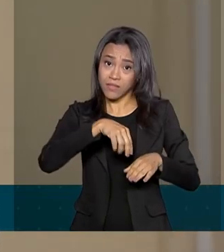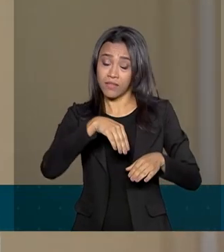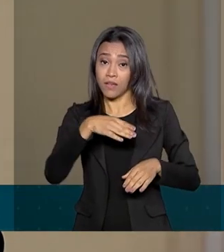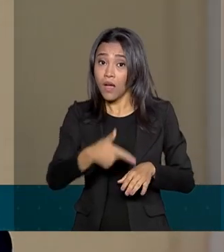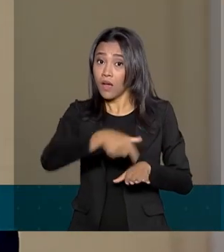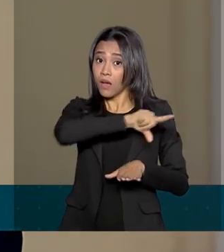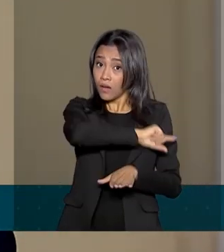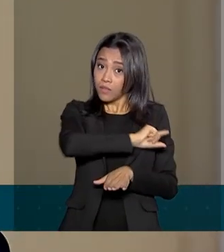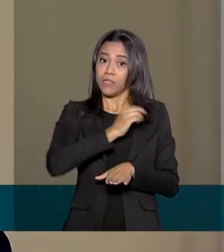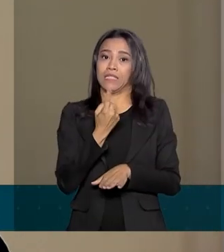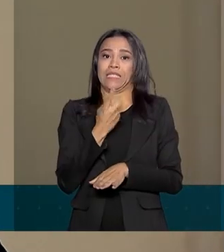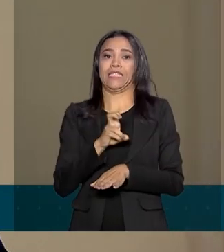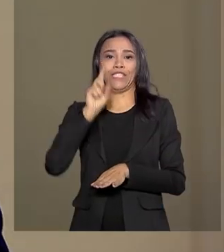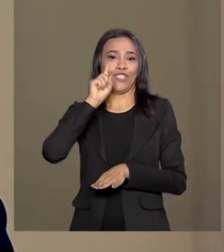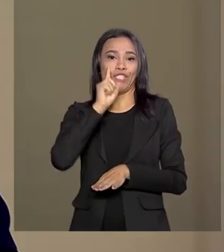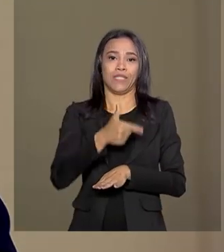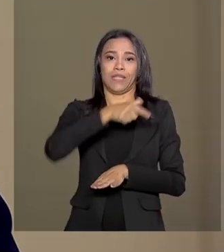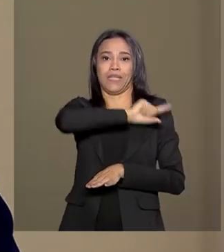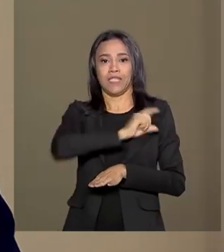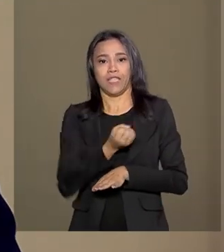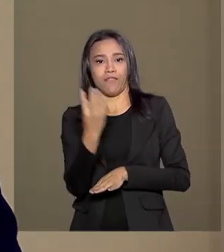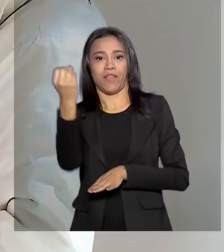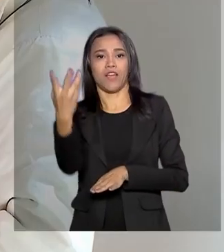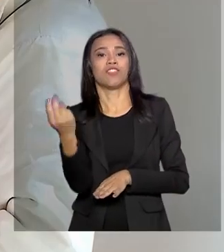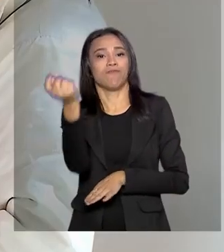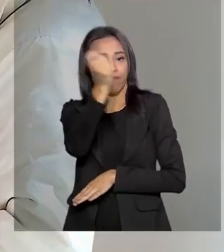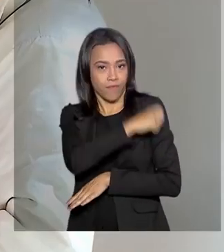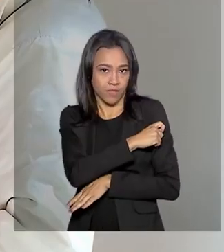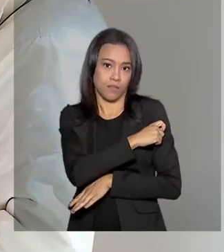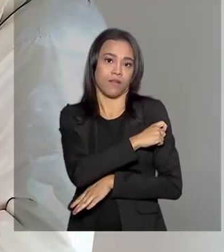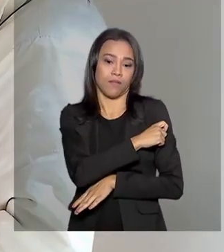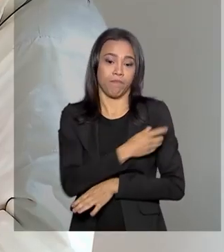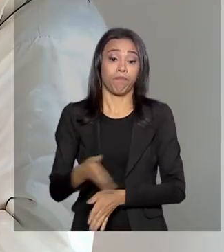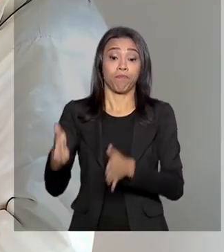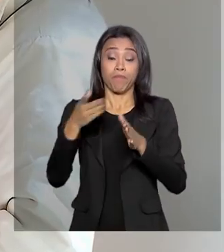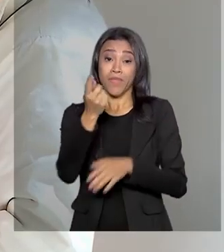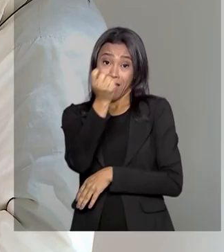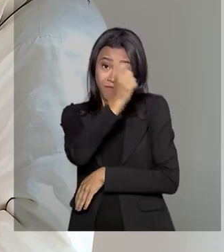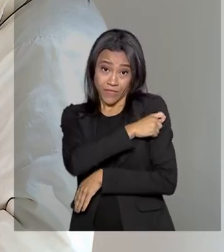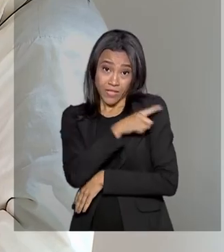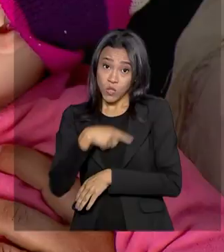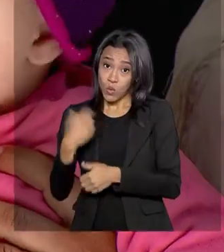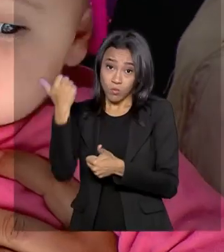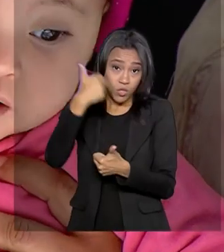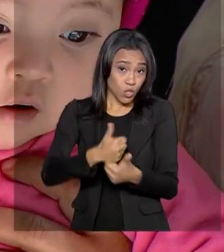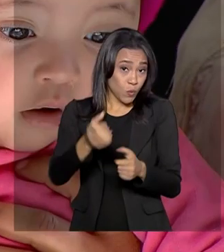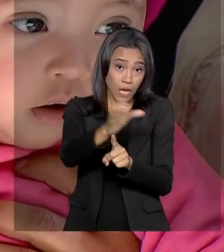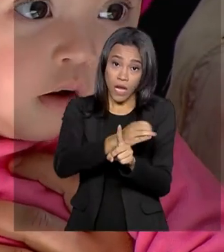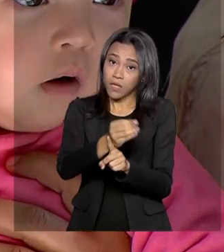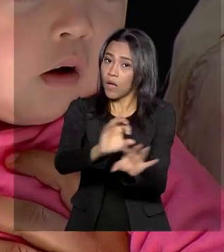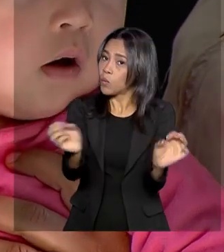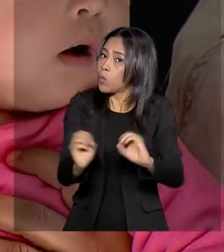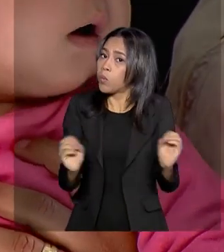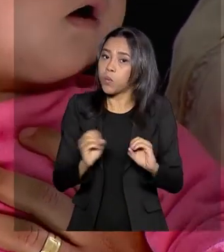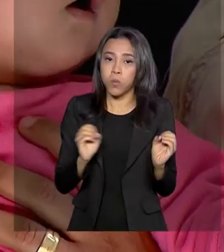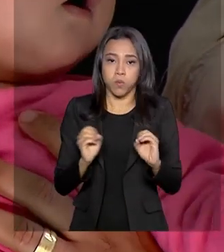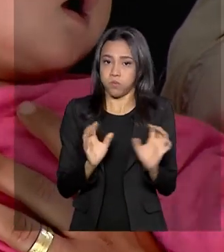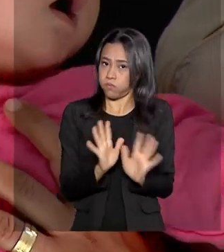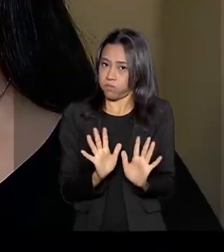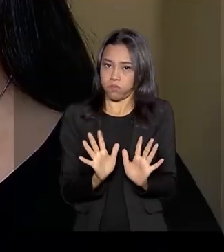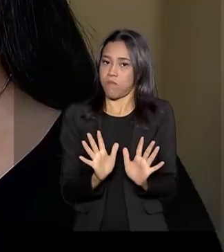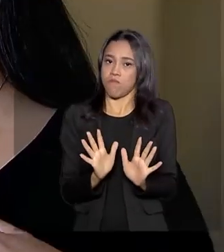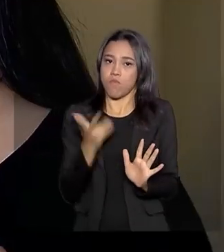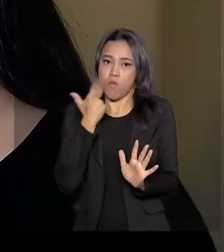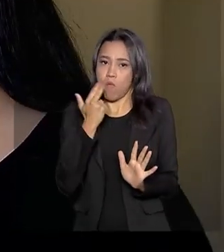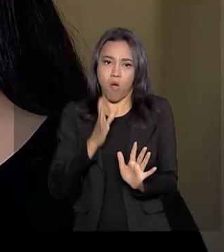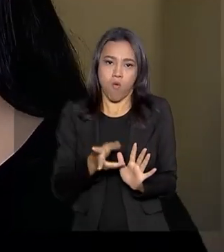pelo menos 15 dias antes da viagem. Essa dose não substitui o calendário nacional de vacinação da criança.